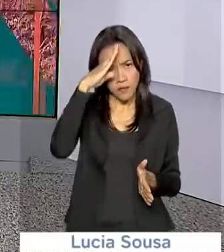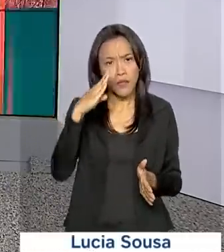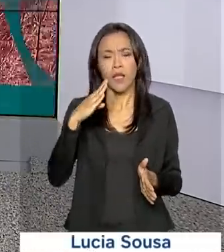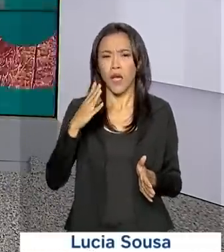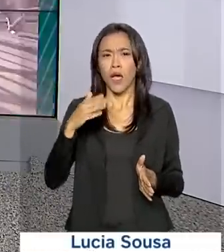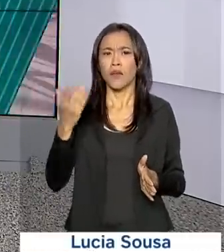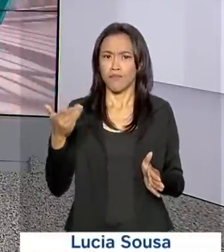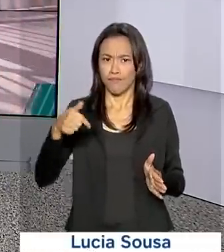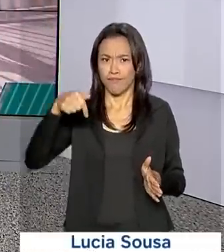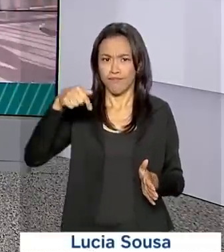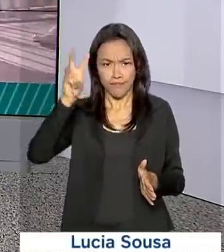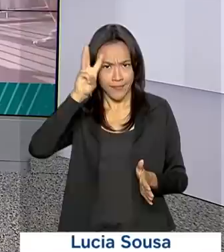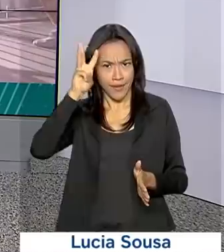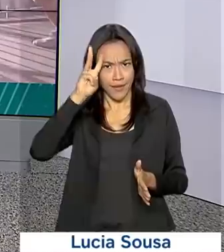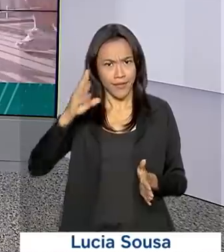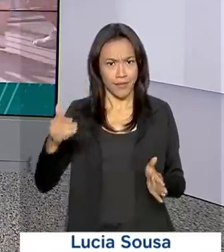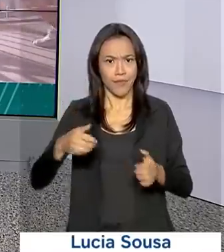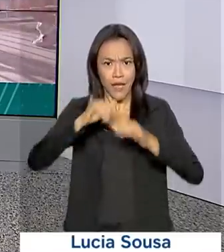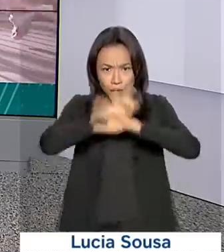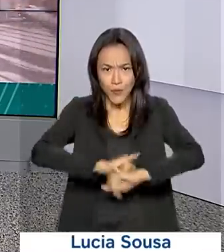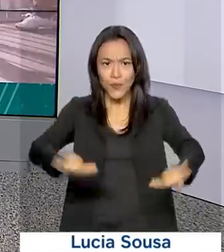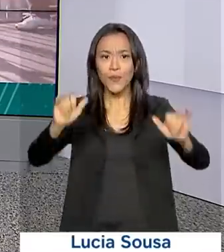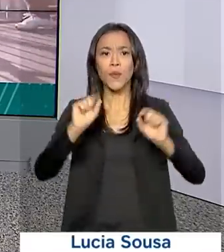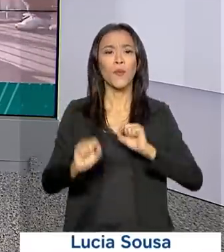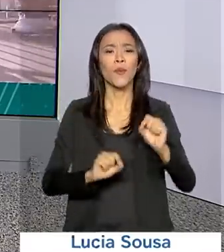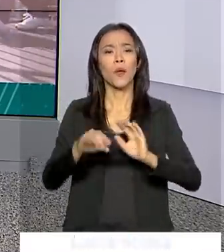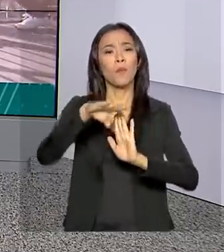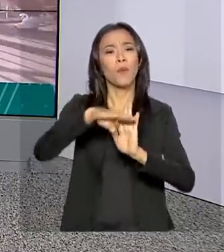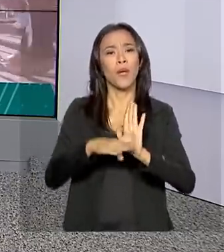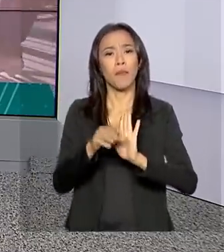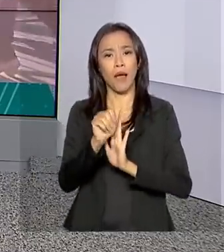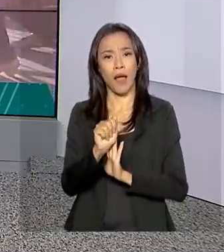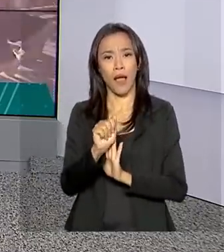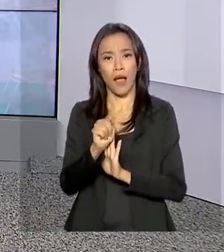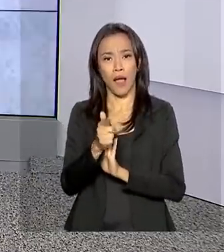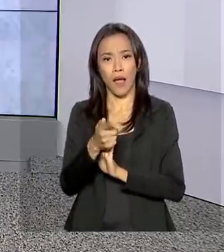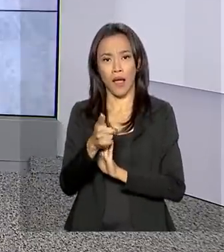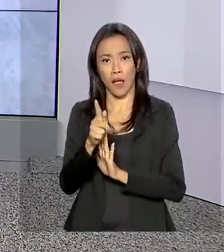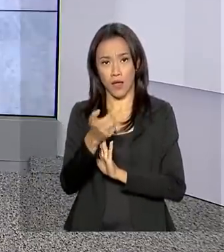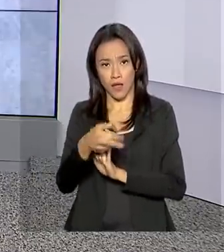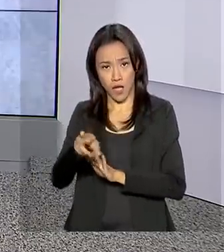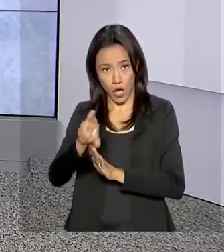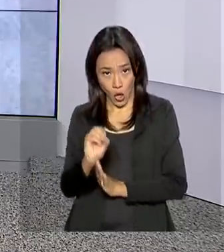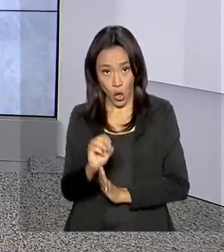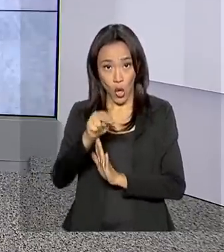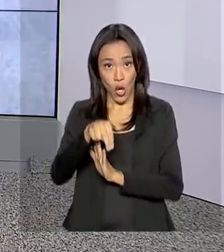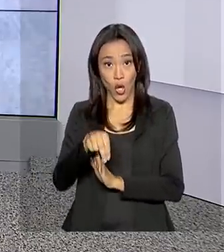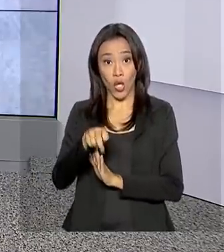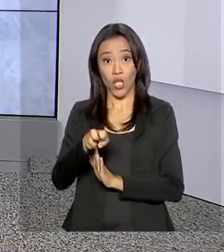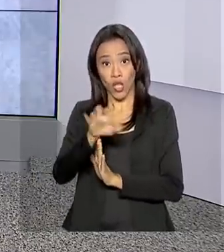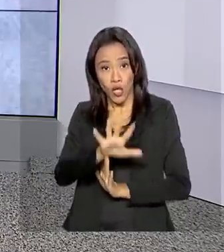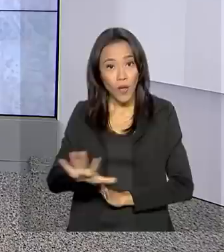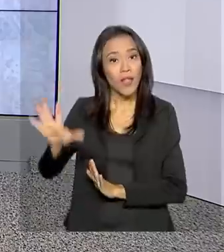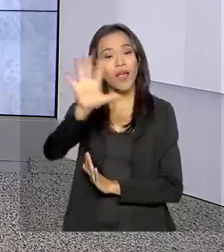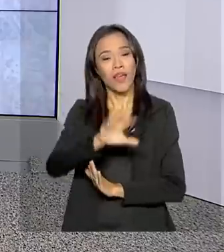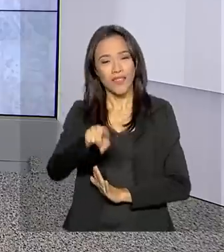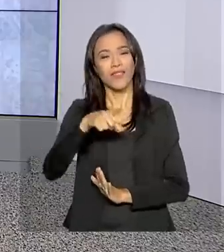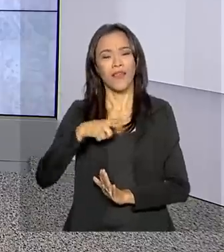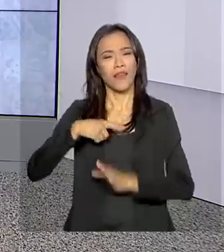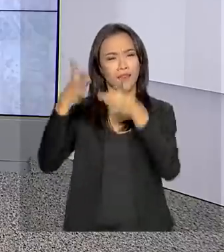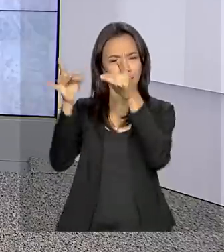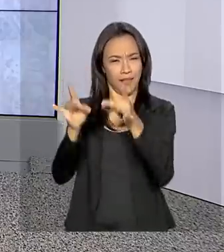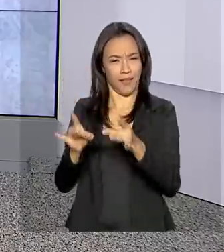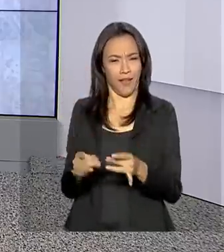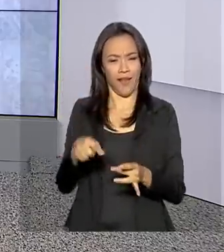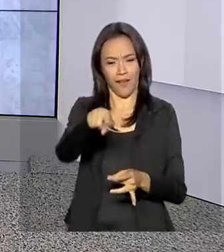lança nesta terça-feira o AgroNordeste. Vamos até o Palácio do Planalto. A repórter Luciana Colares de Holanda tem os